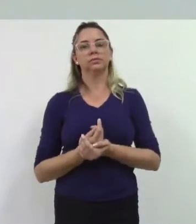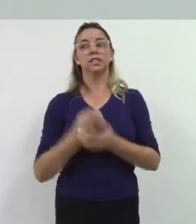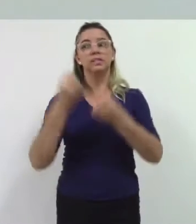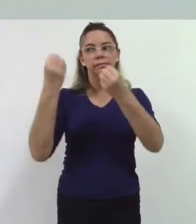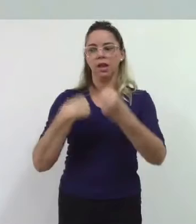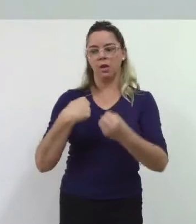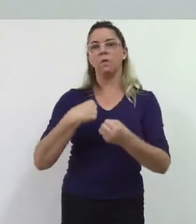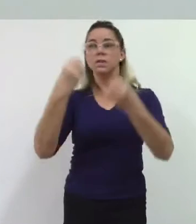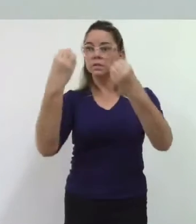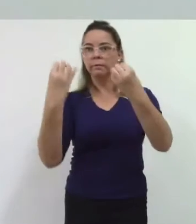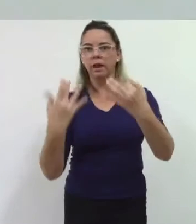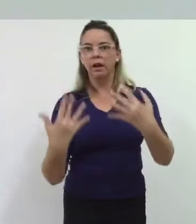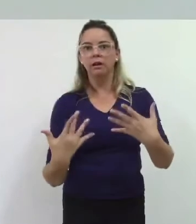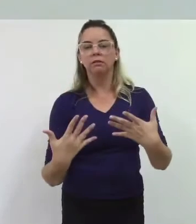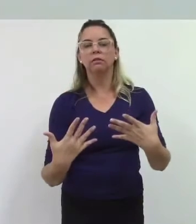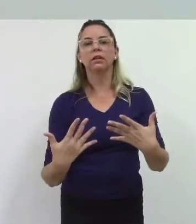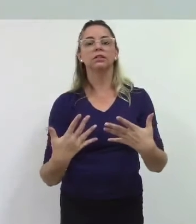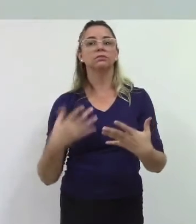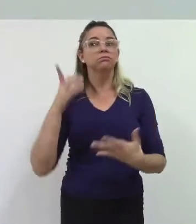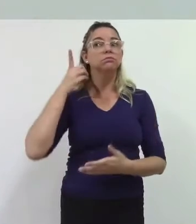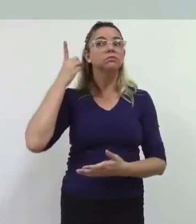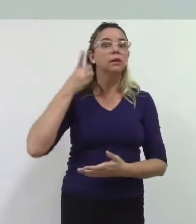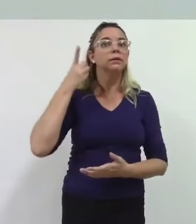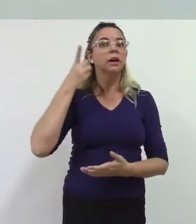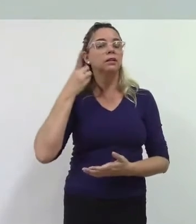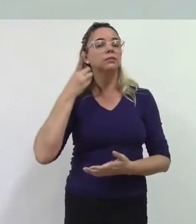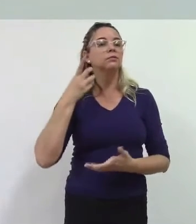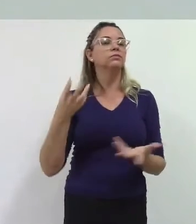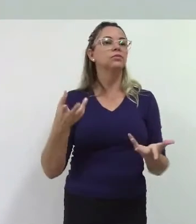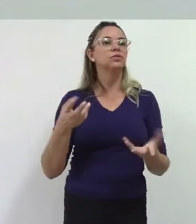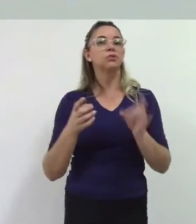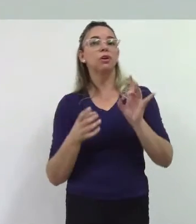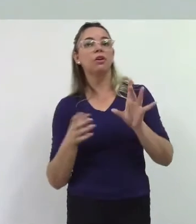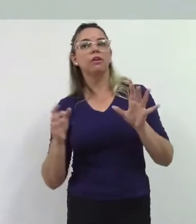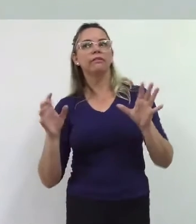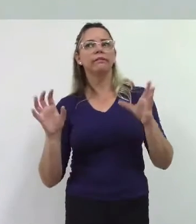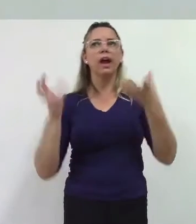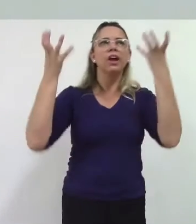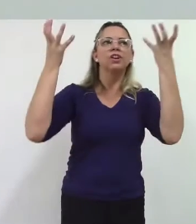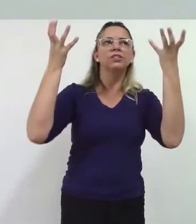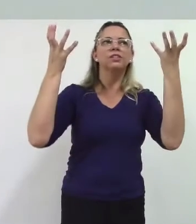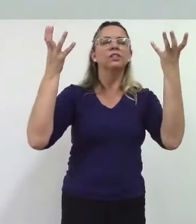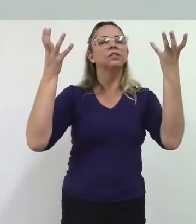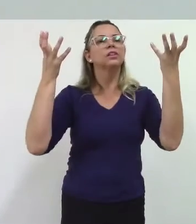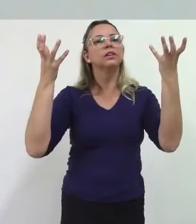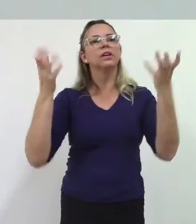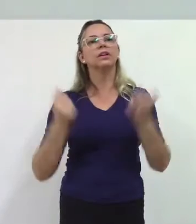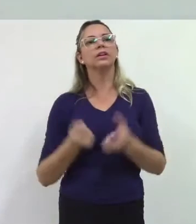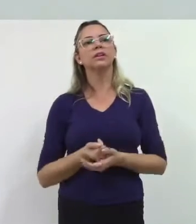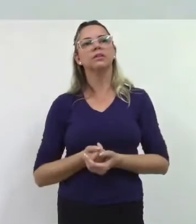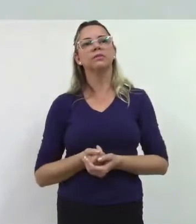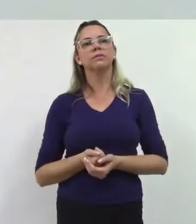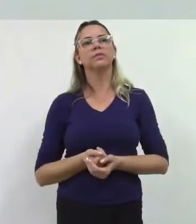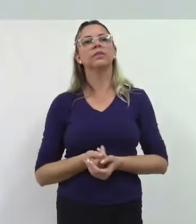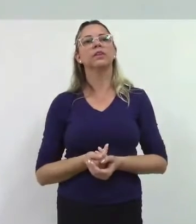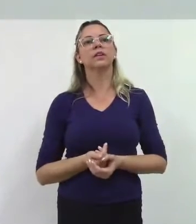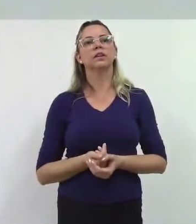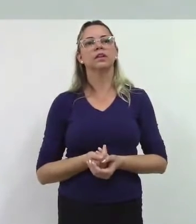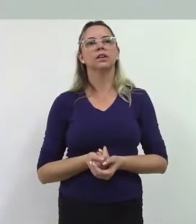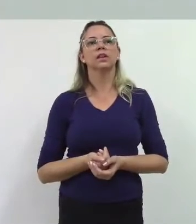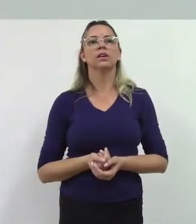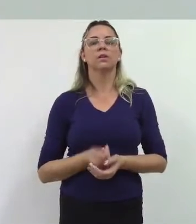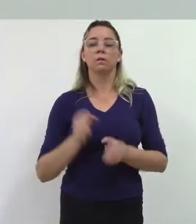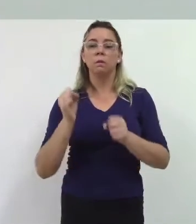que está vindo para cá que só trouxe dinheiro para a festa e alguma coisa mais e agora a gente quer obra trouxe uma obra